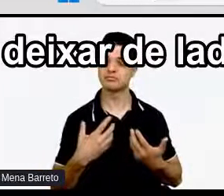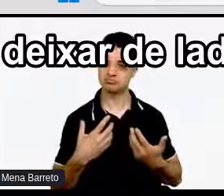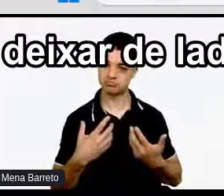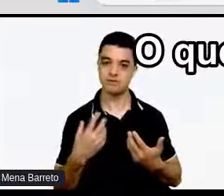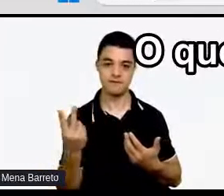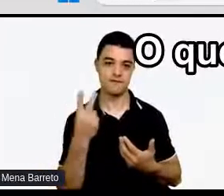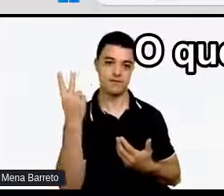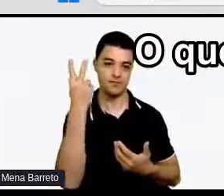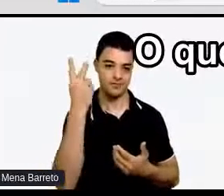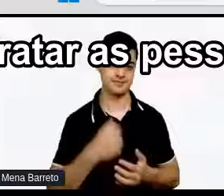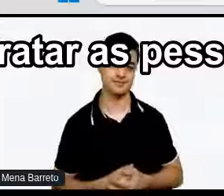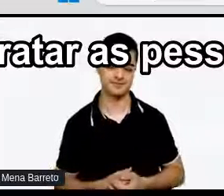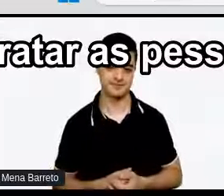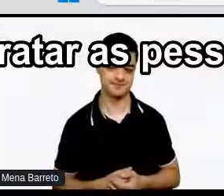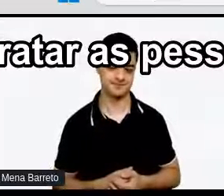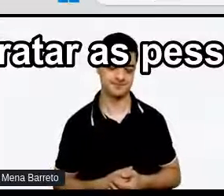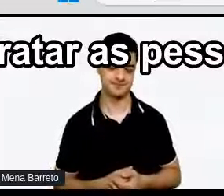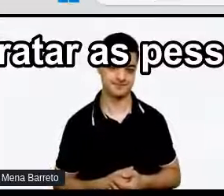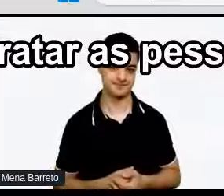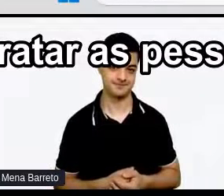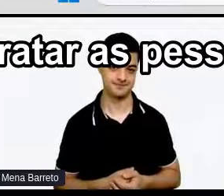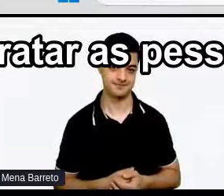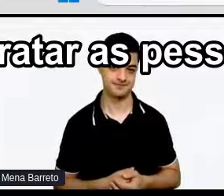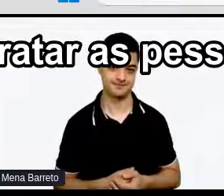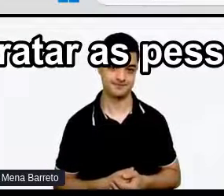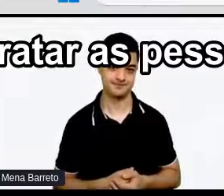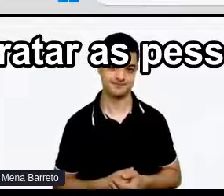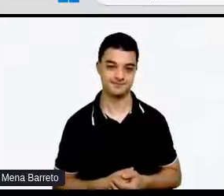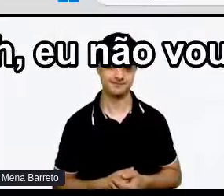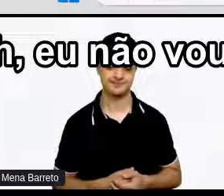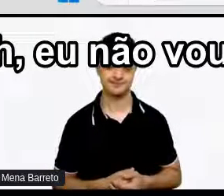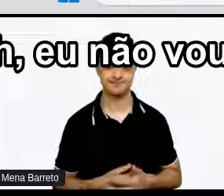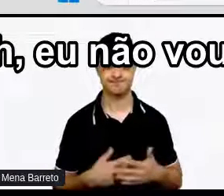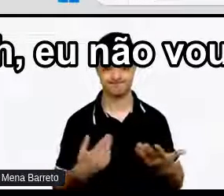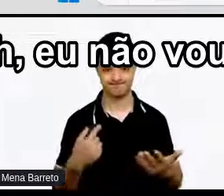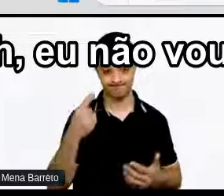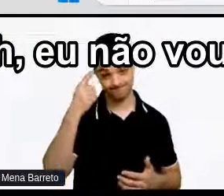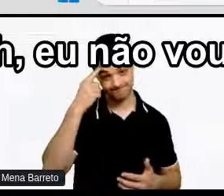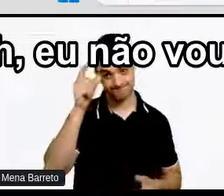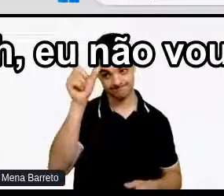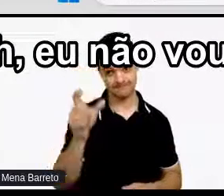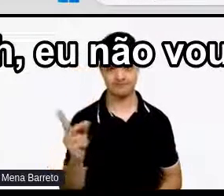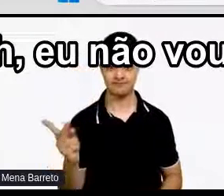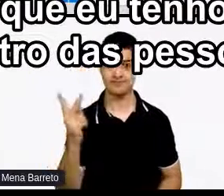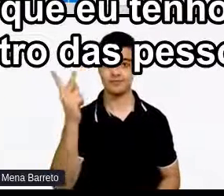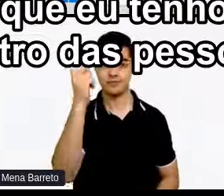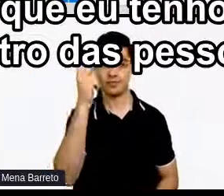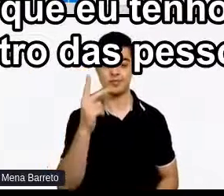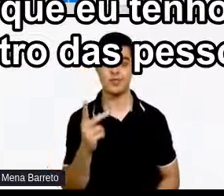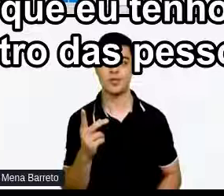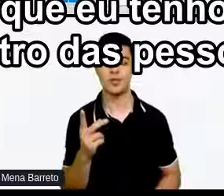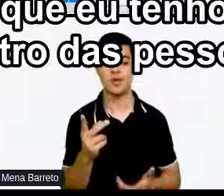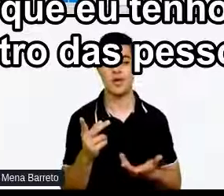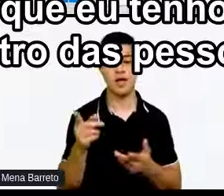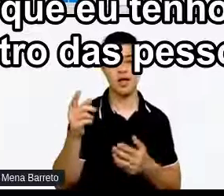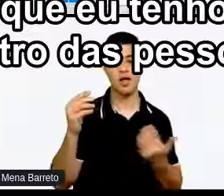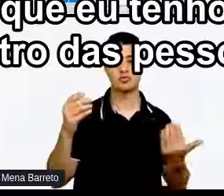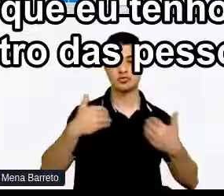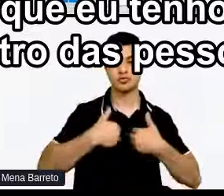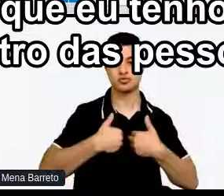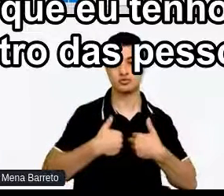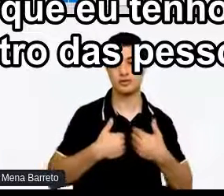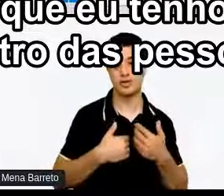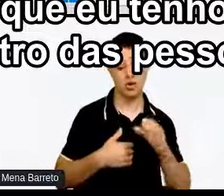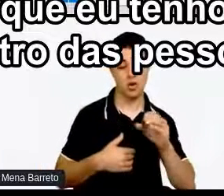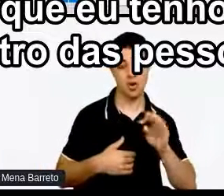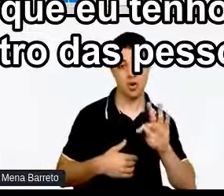Instrumental O que é isso? Eu não vou tratar As pessoas somente Como números Ah, eu não vou Incluir o autista Porque eu tenho Que ter uma cota X